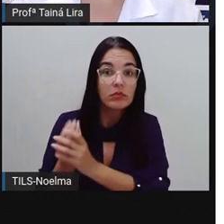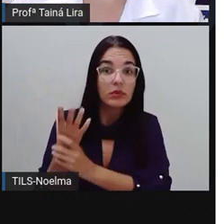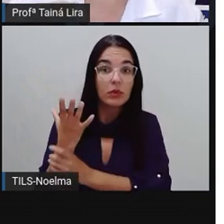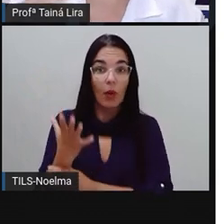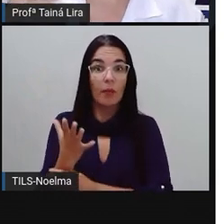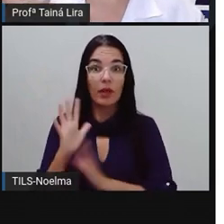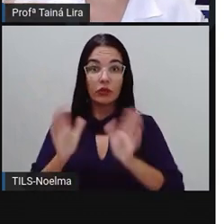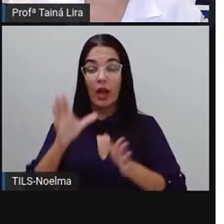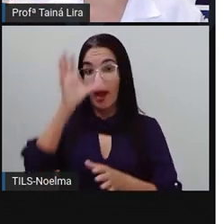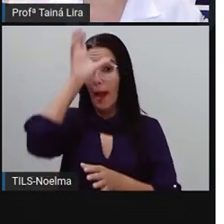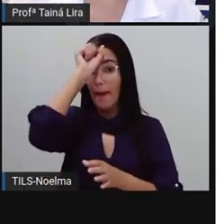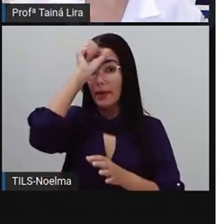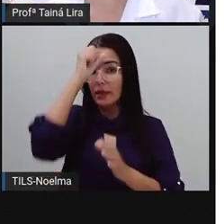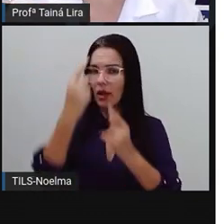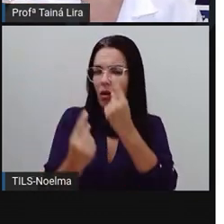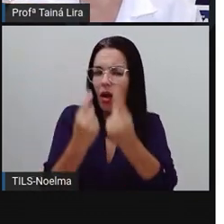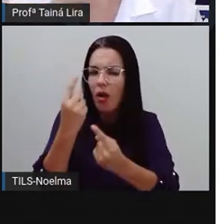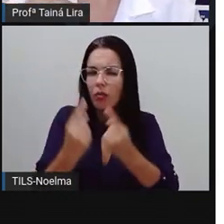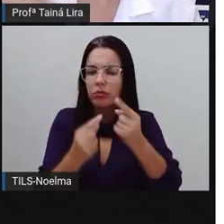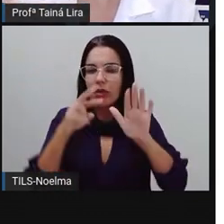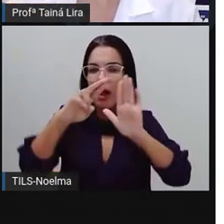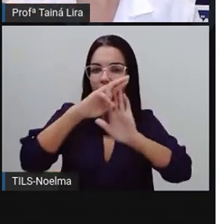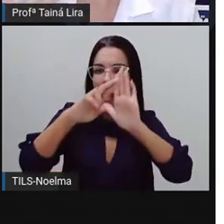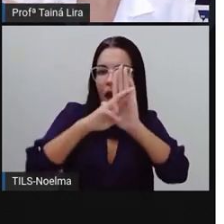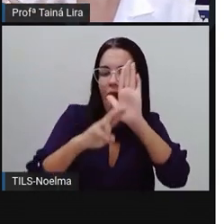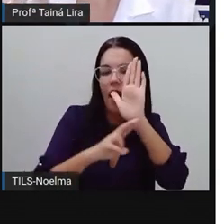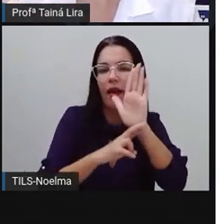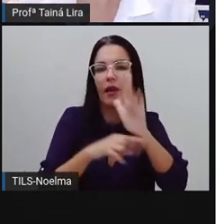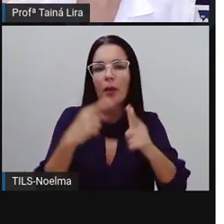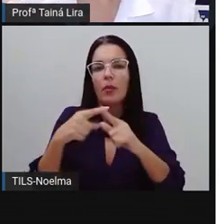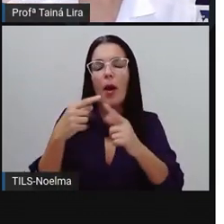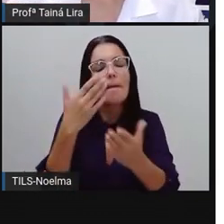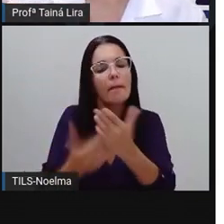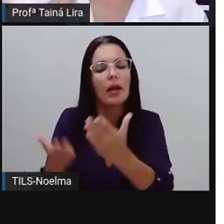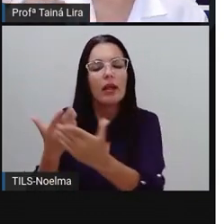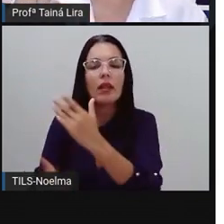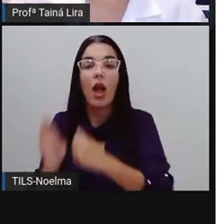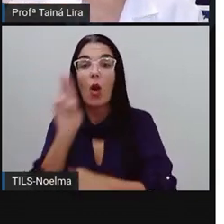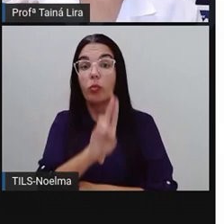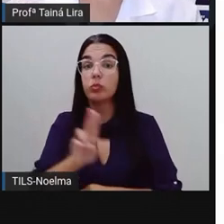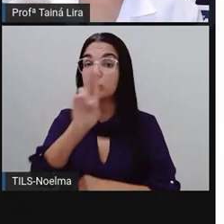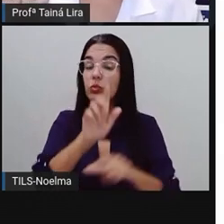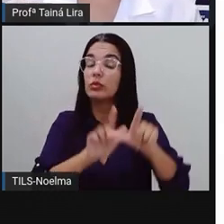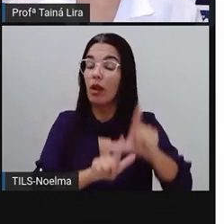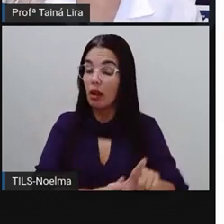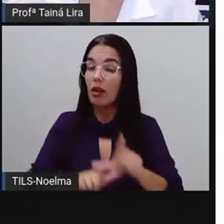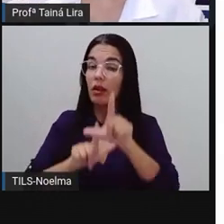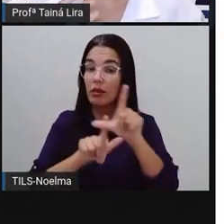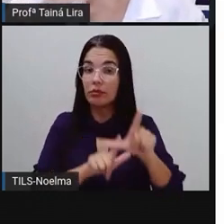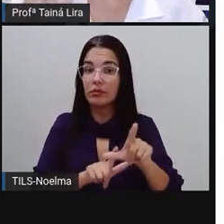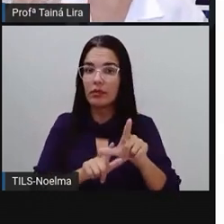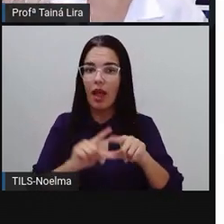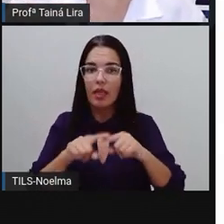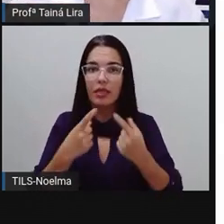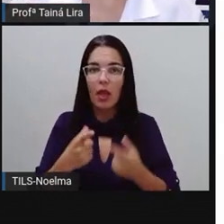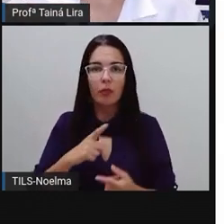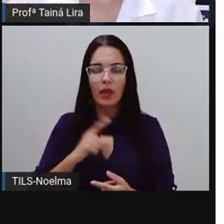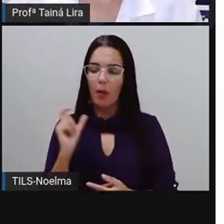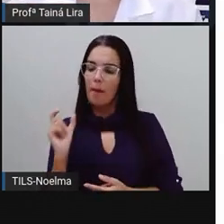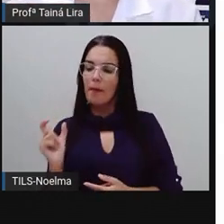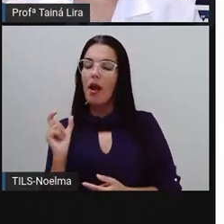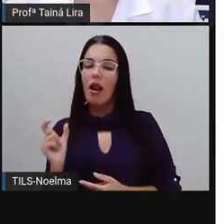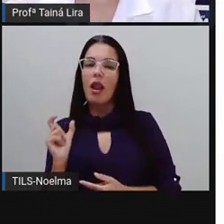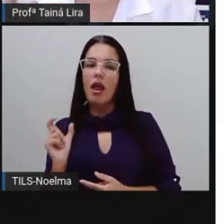aí algumas regrinhas, né, para a gente não se perder ali no uso dessas letras. Então, eu tenho uma palavra aí